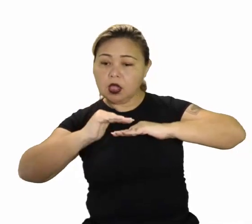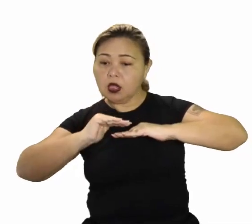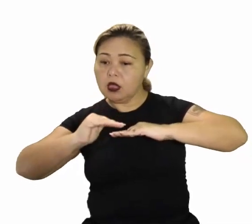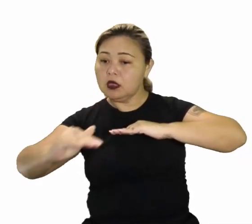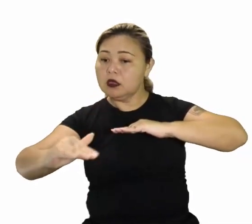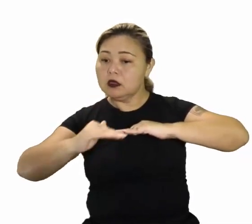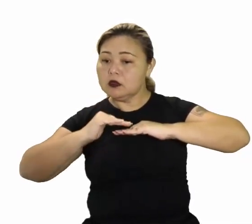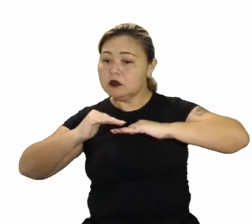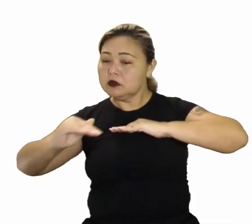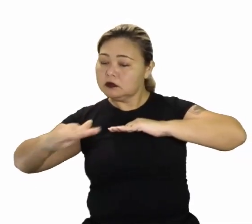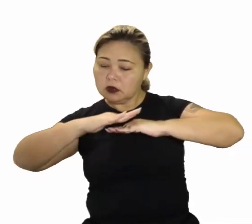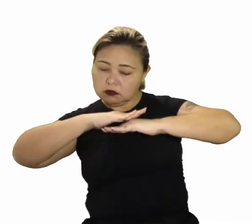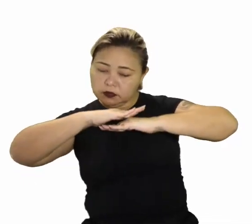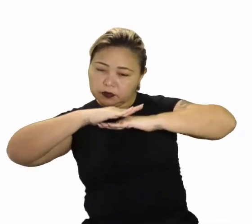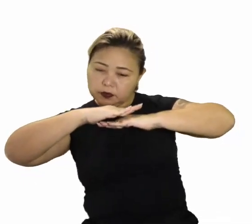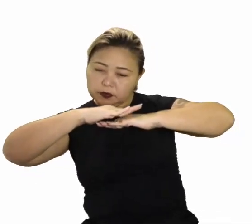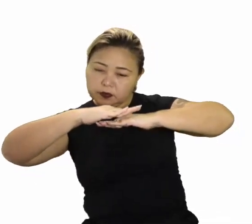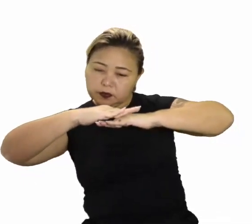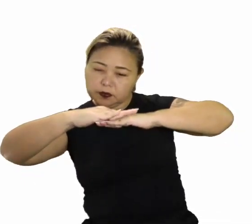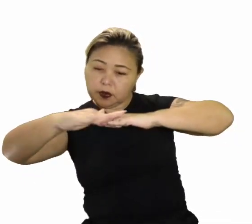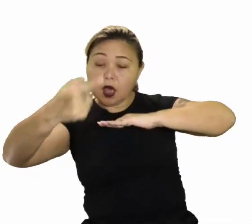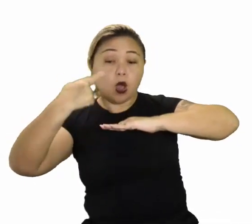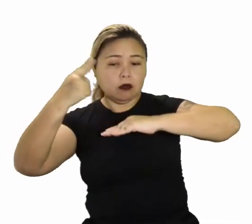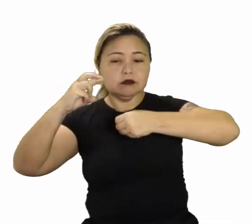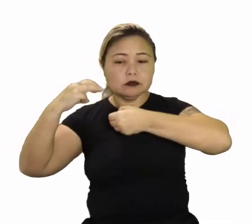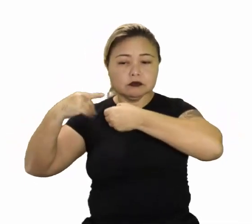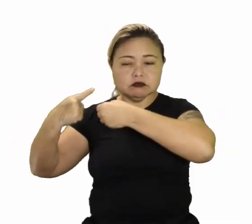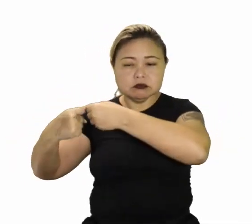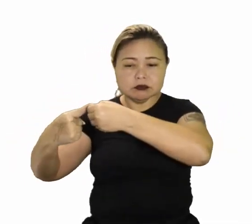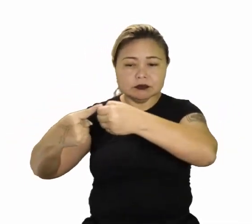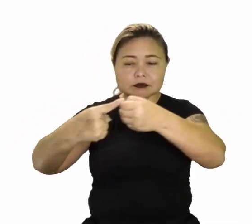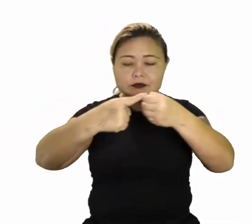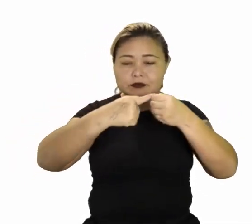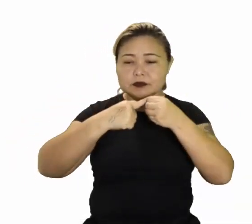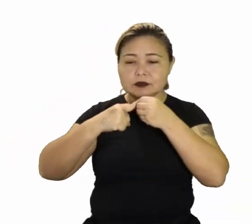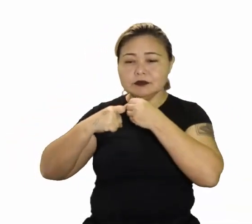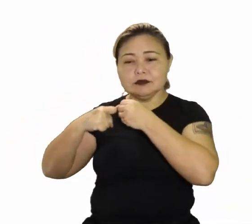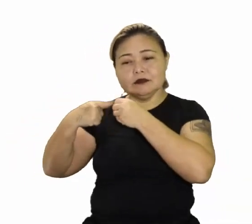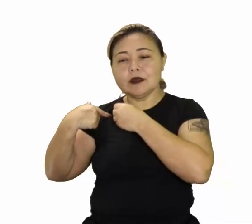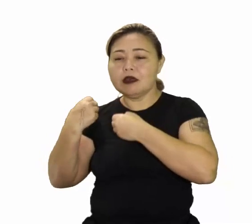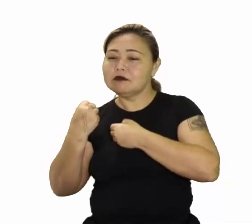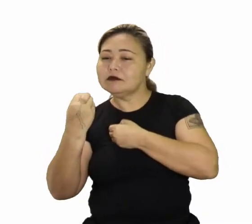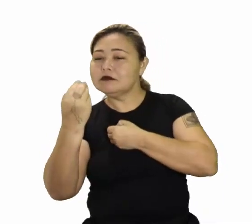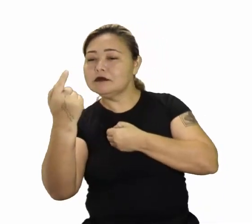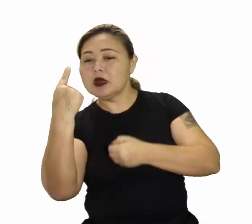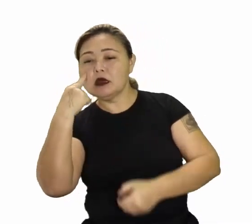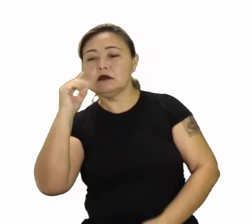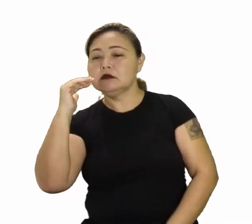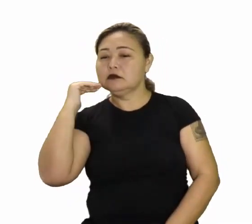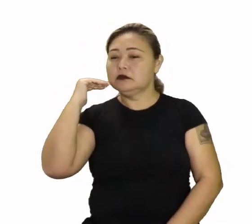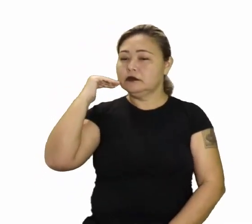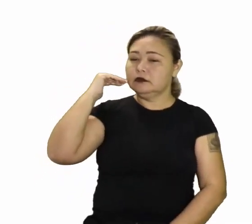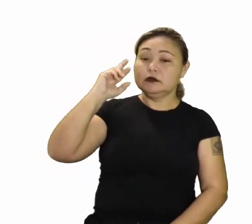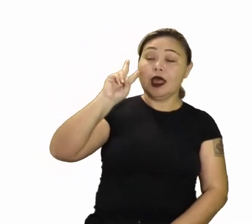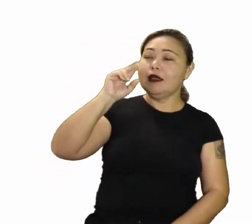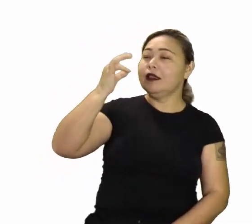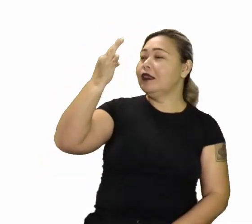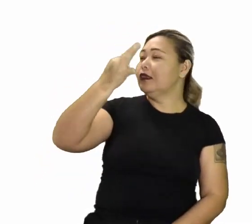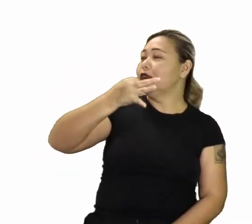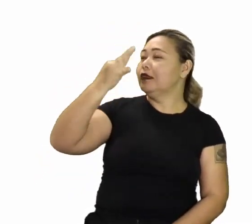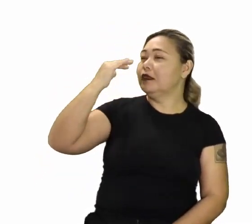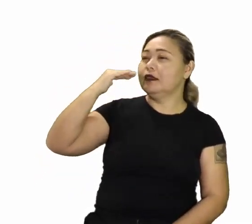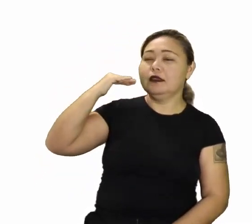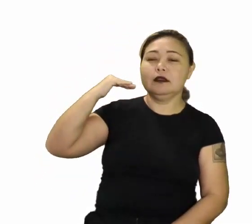plano, que a gente vê... Quando a gente vai para o interior, a gente viaja aí nas plantações, cara, é muito lindo, né? Aquelas